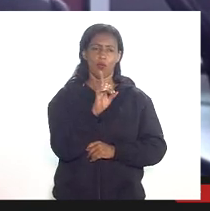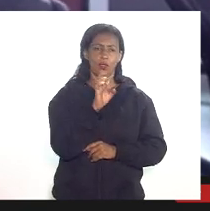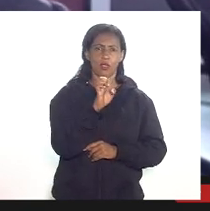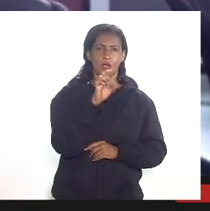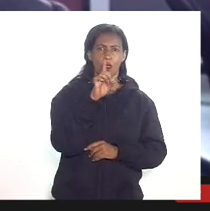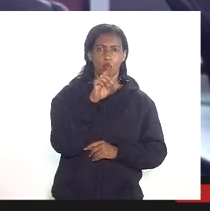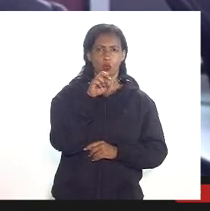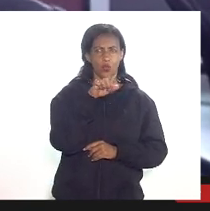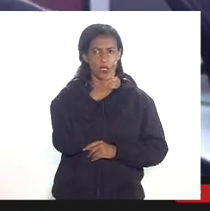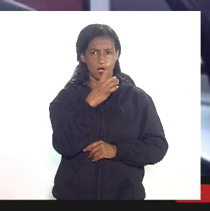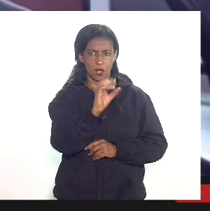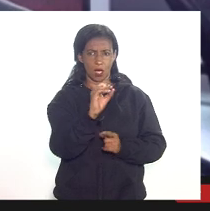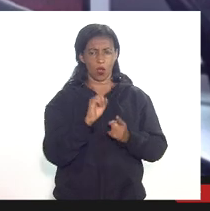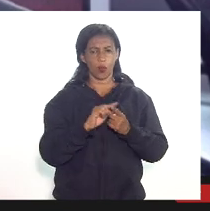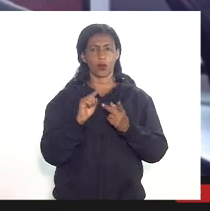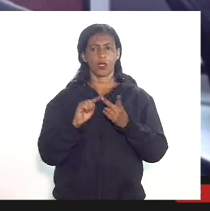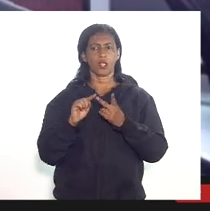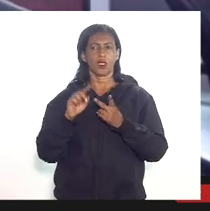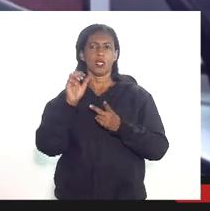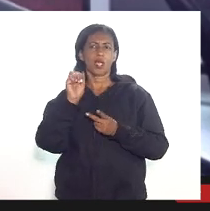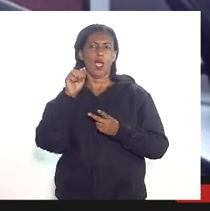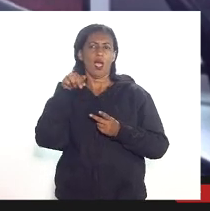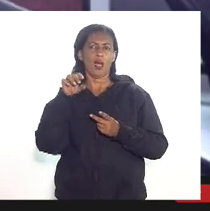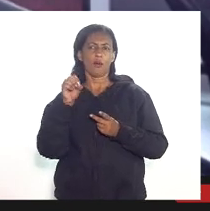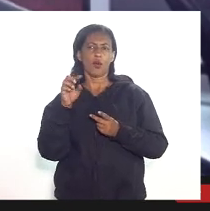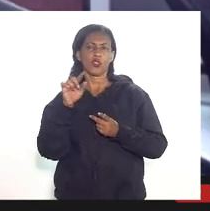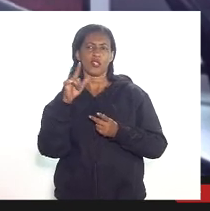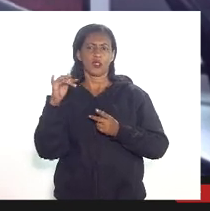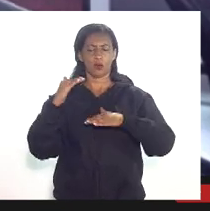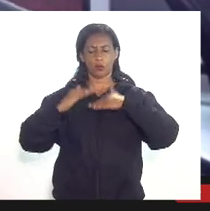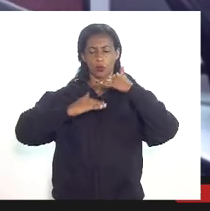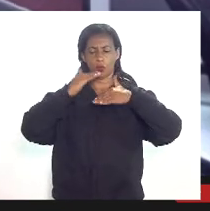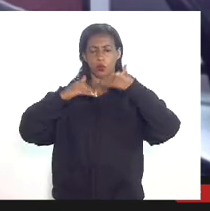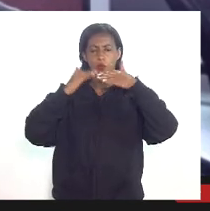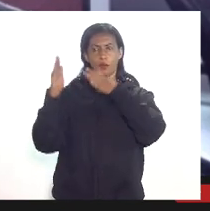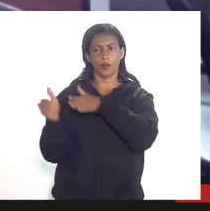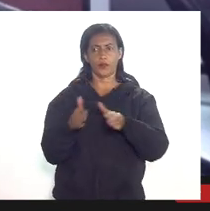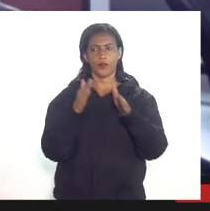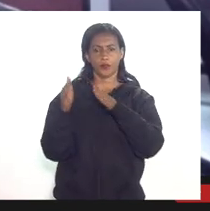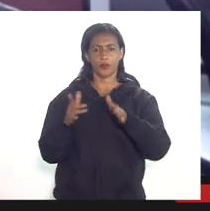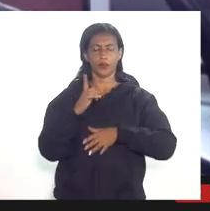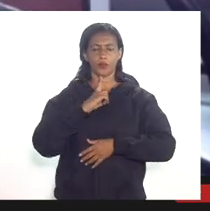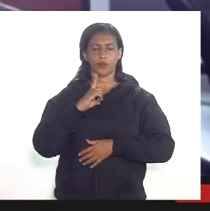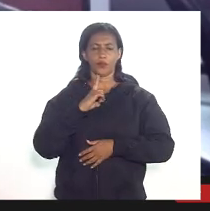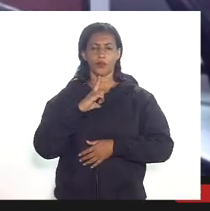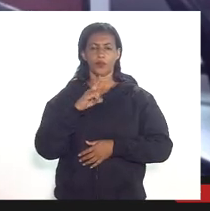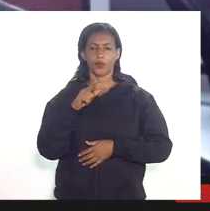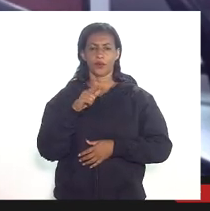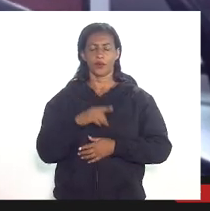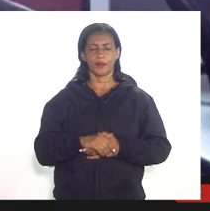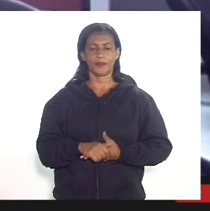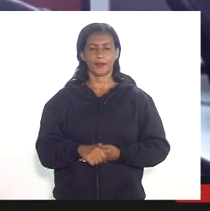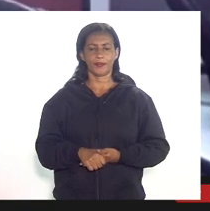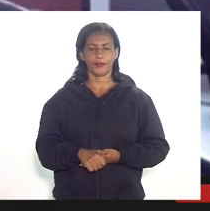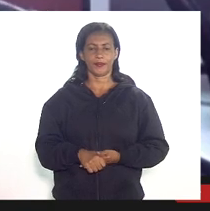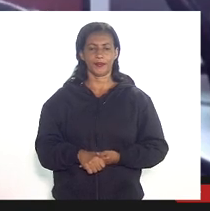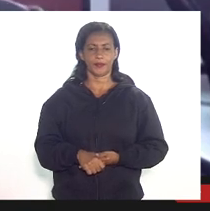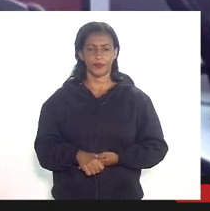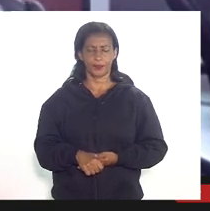nessa parte em relação a fase de desenvolvimento e produção tem essa previsão e